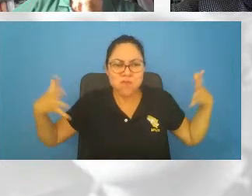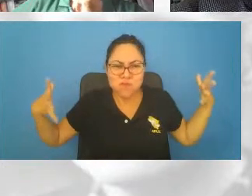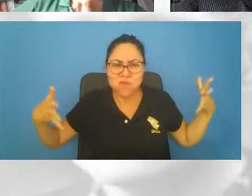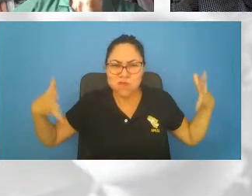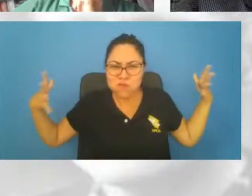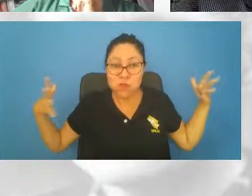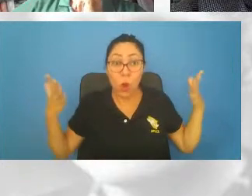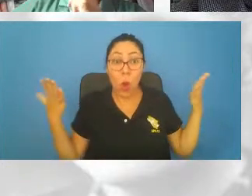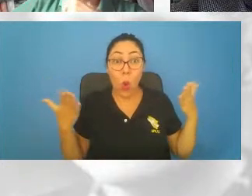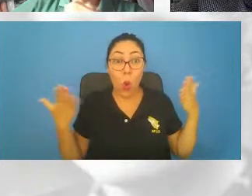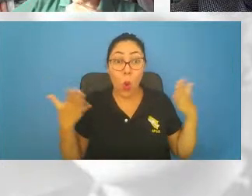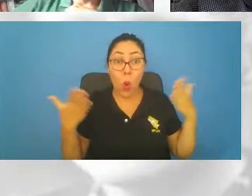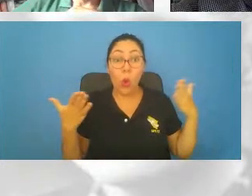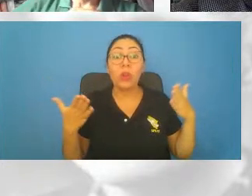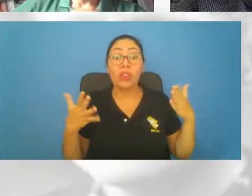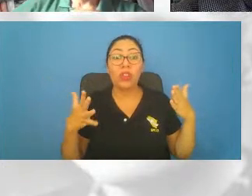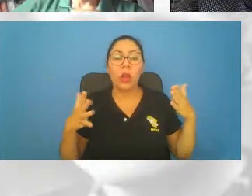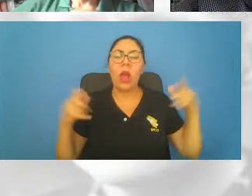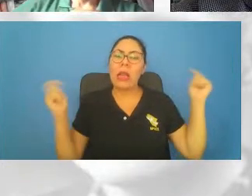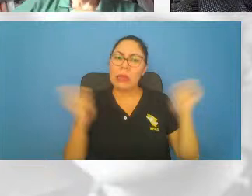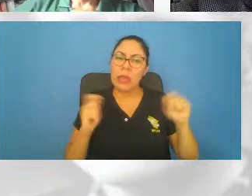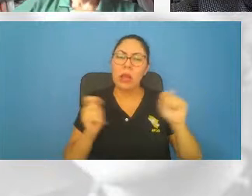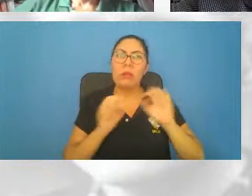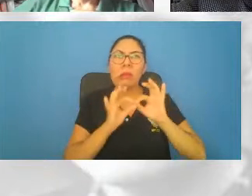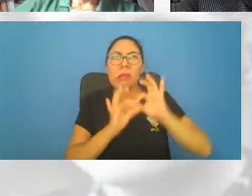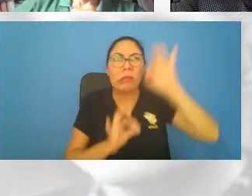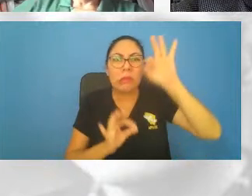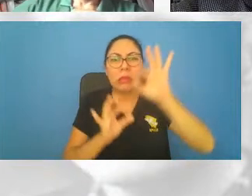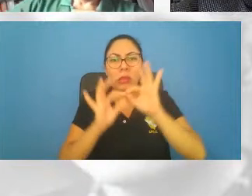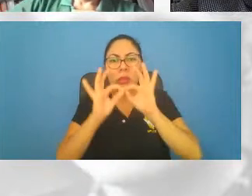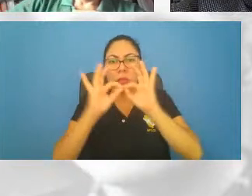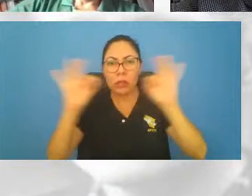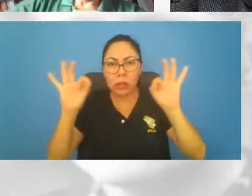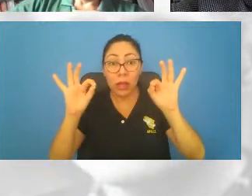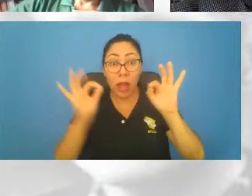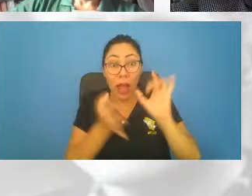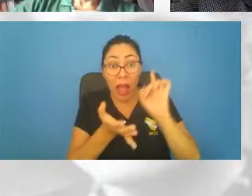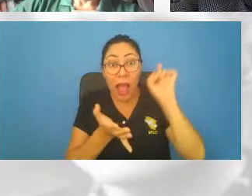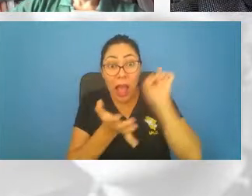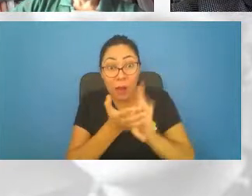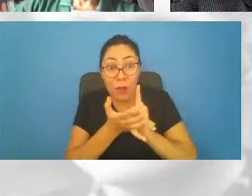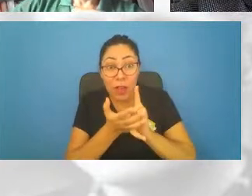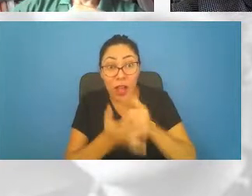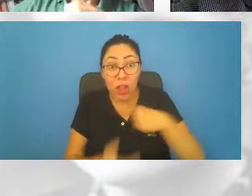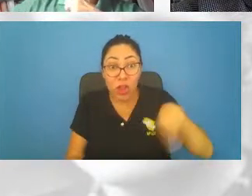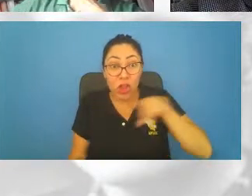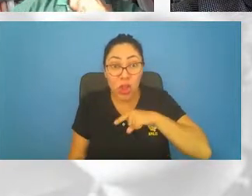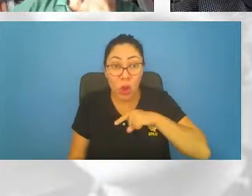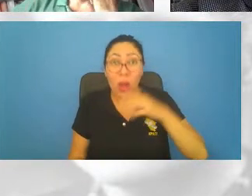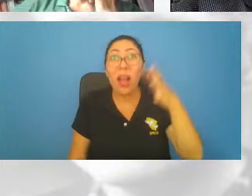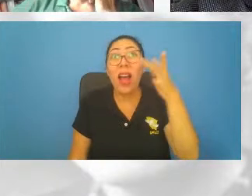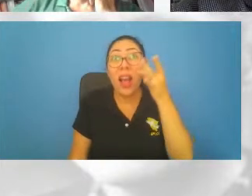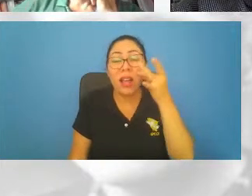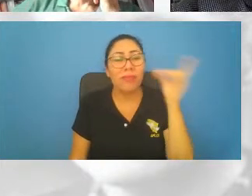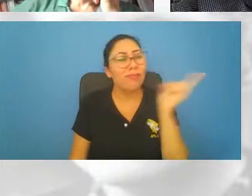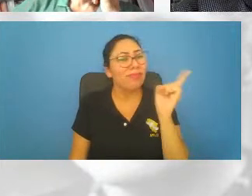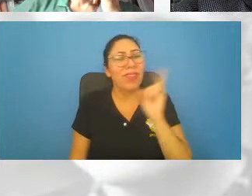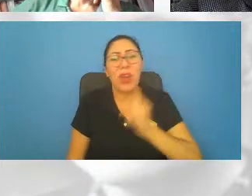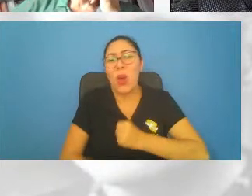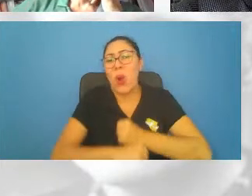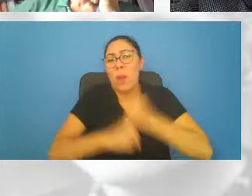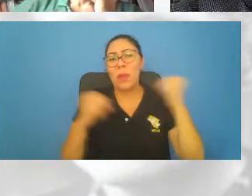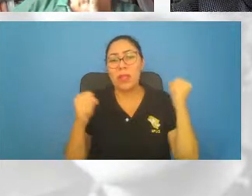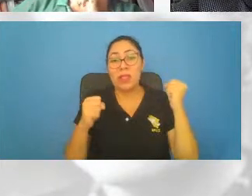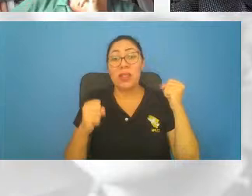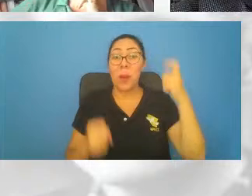horizonte observável, é muito menor do que o tamanho do universo todo a partir da inflação. Ou seja, nós vivemos dentro de uma